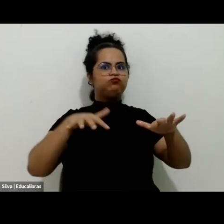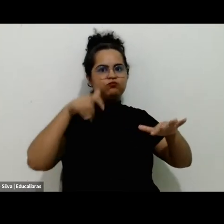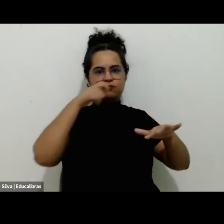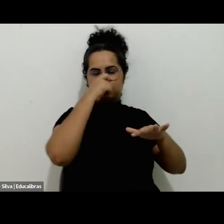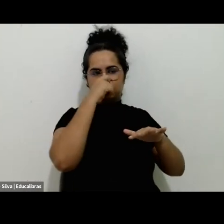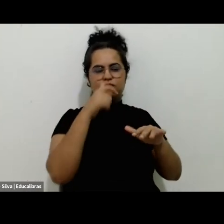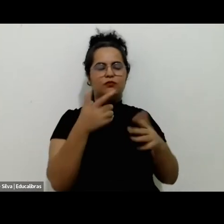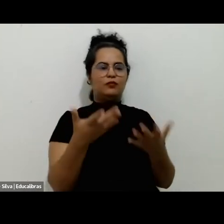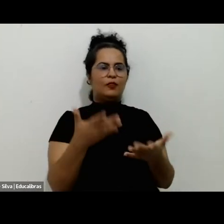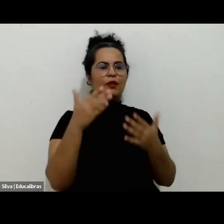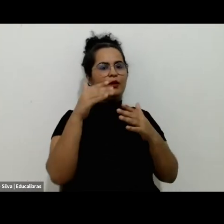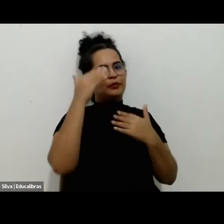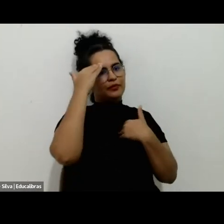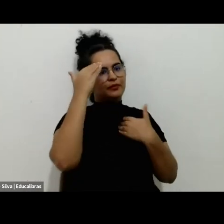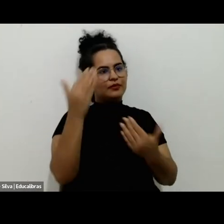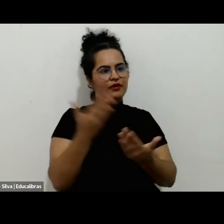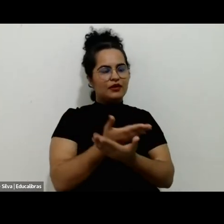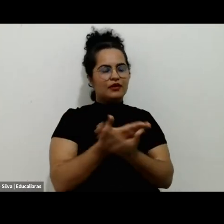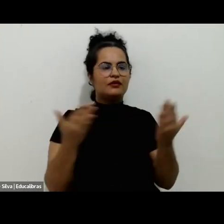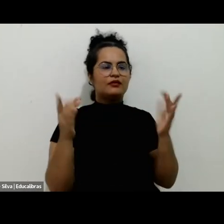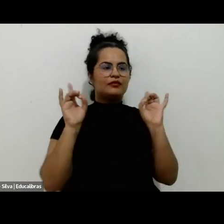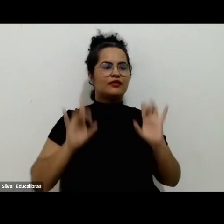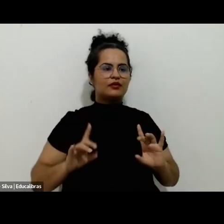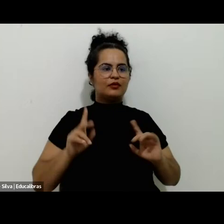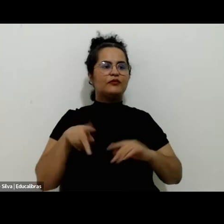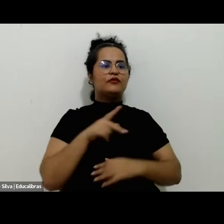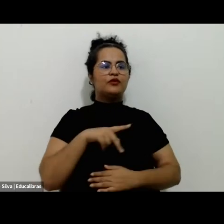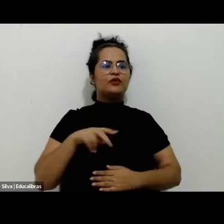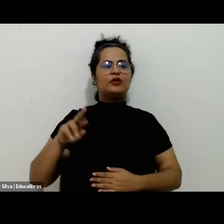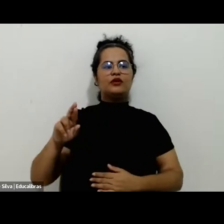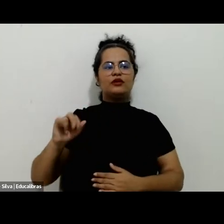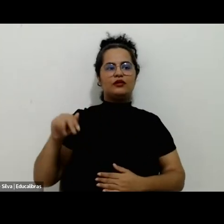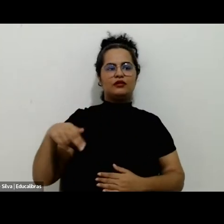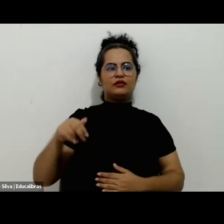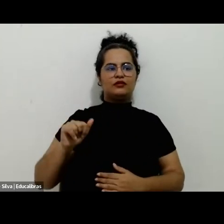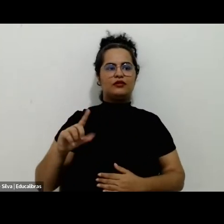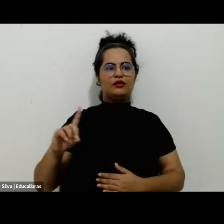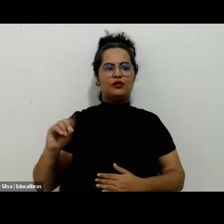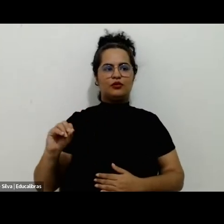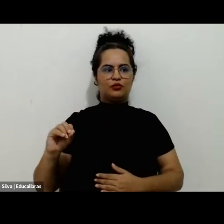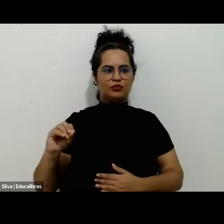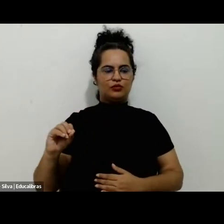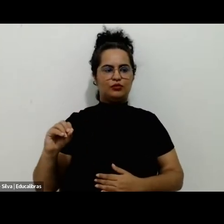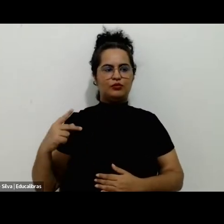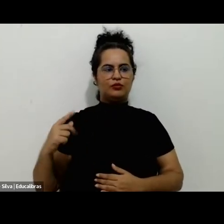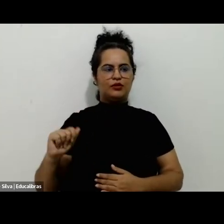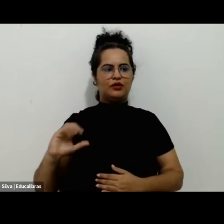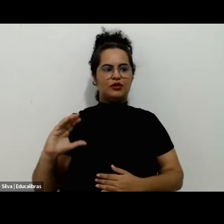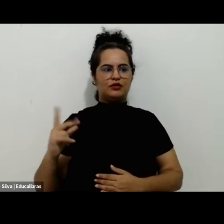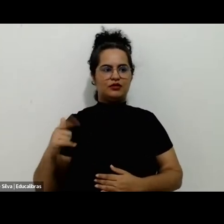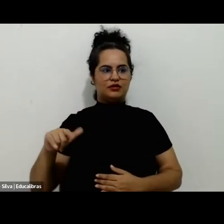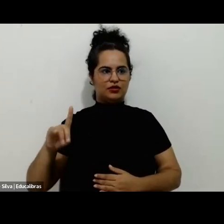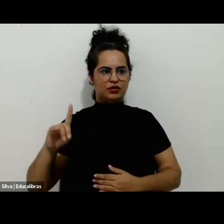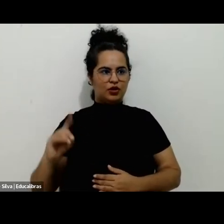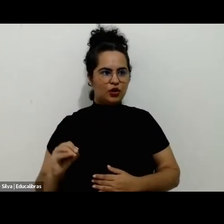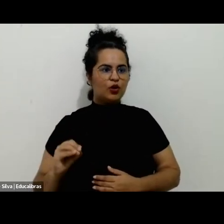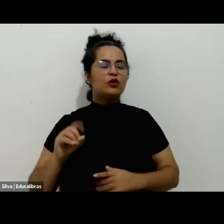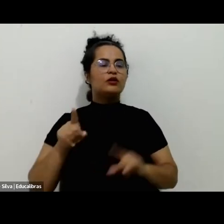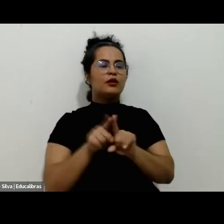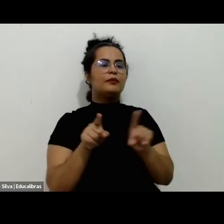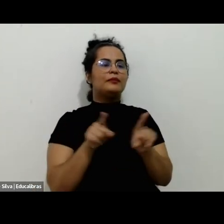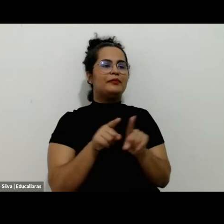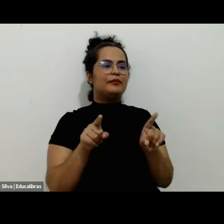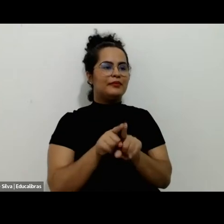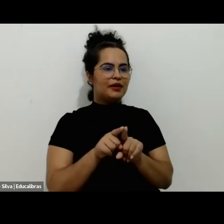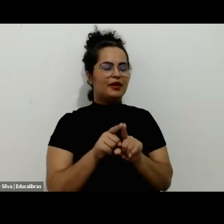queria fazer um agradecimento muito especial ao professor Reinaldo Pacheco, que está aqui presente, ao professor Douglas Andrade, que trouxe aí seus alunos de Educação